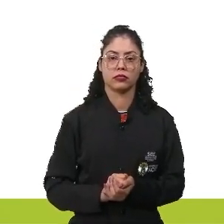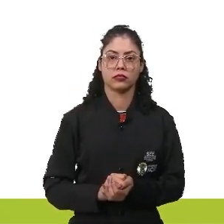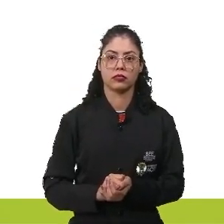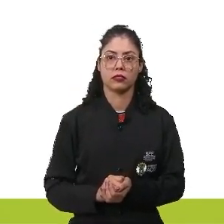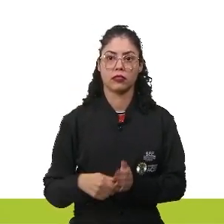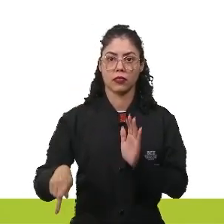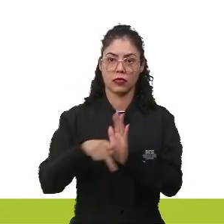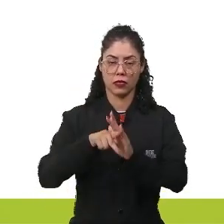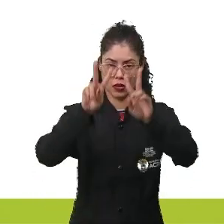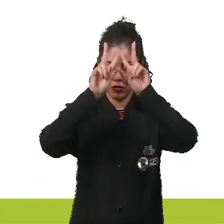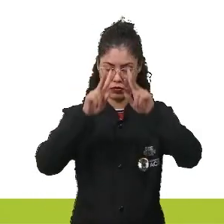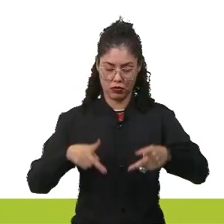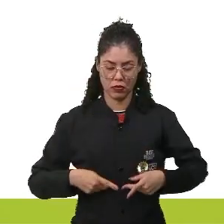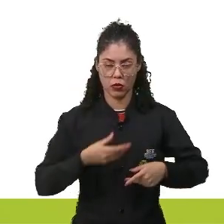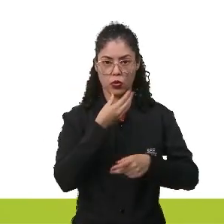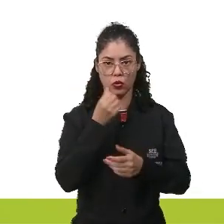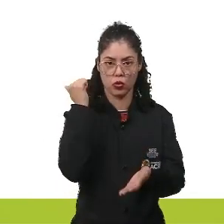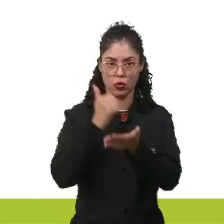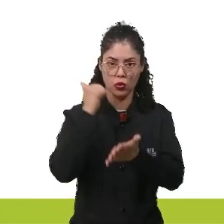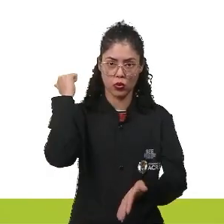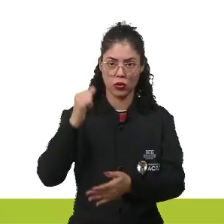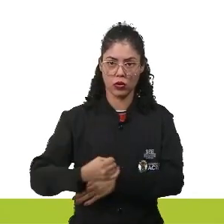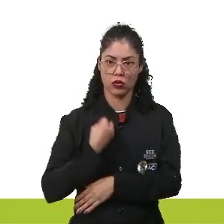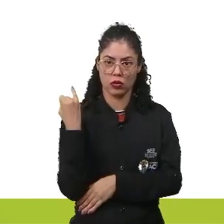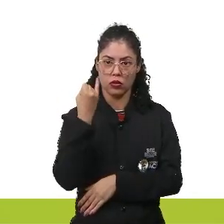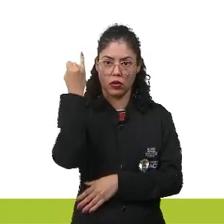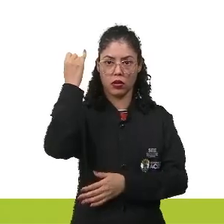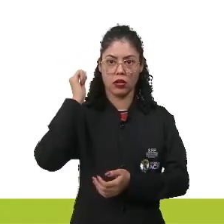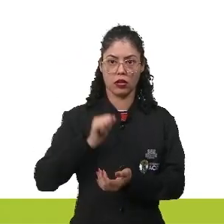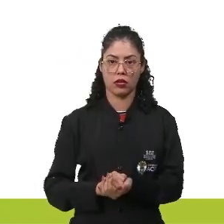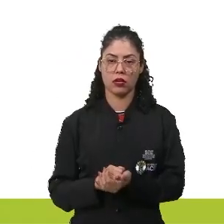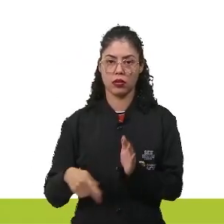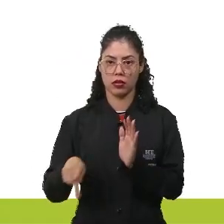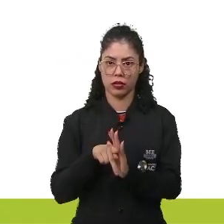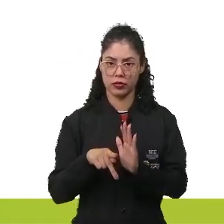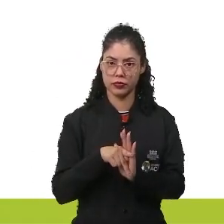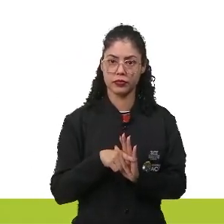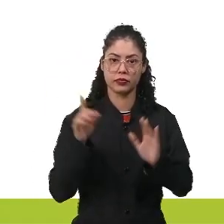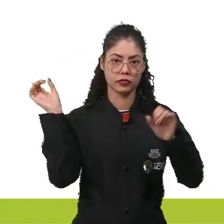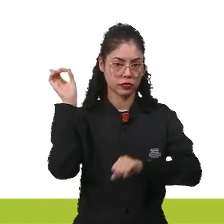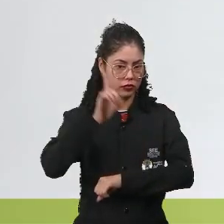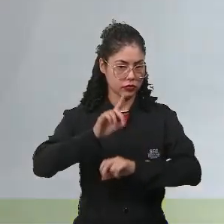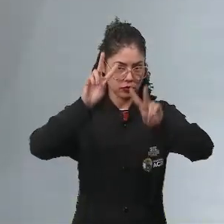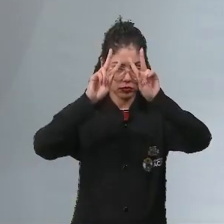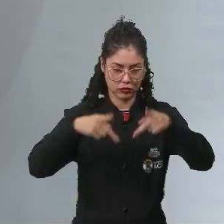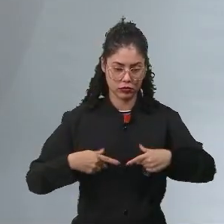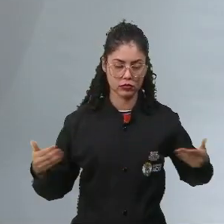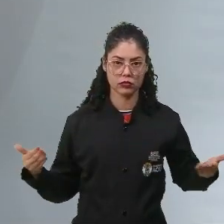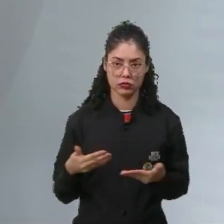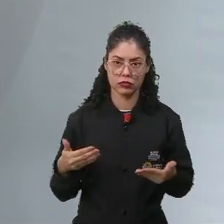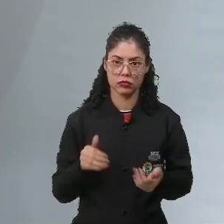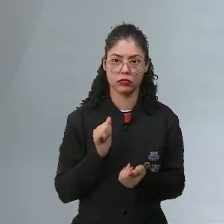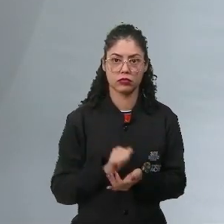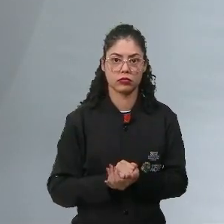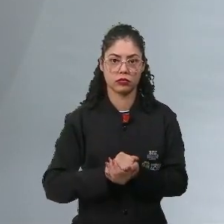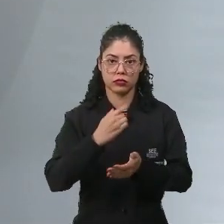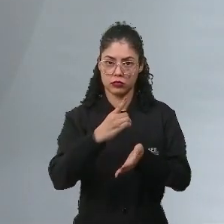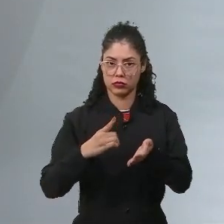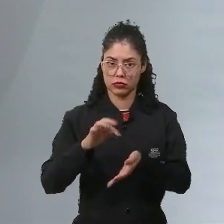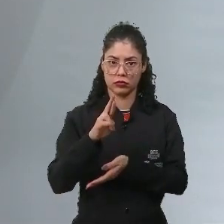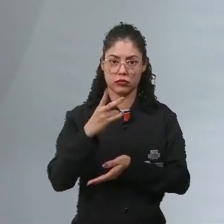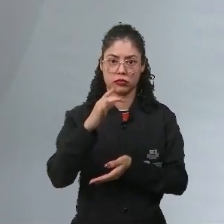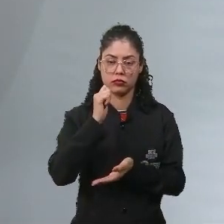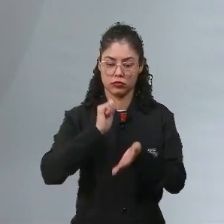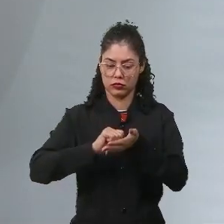do Homem e do Cidadão. Um documento importantíssimo para a Constituição dos Direitos Humanos hoje. Essa declaração que foi regida,